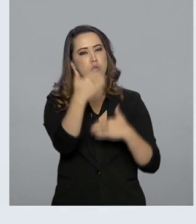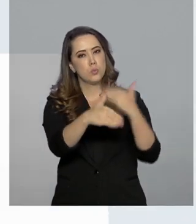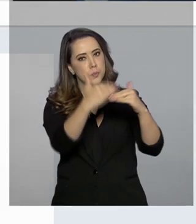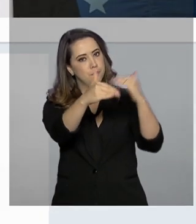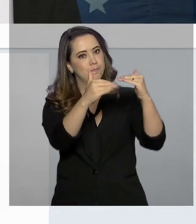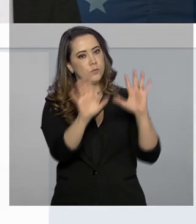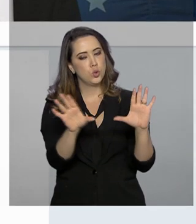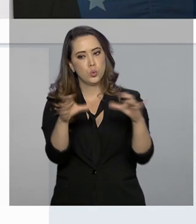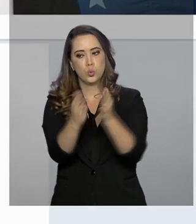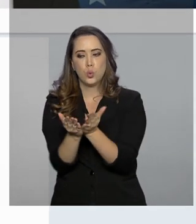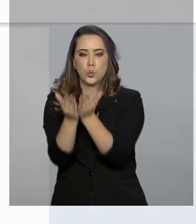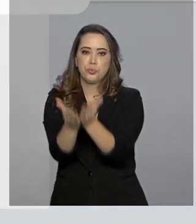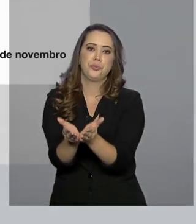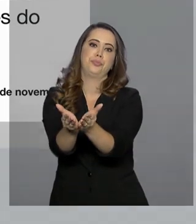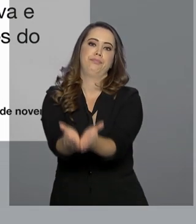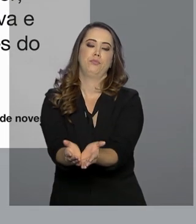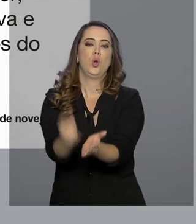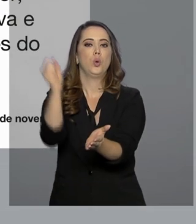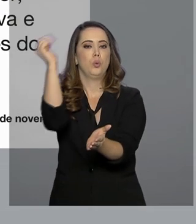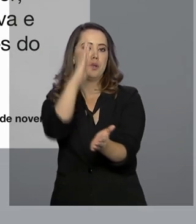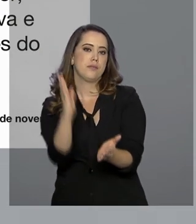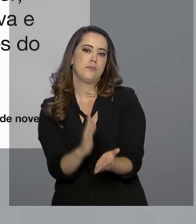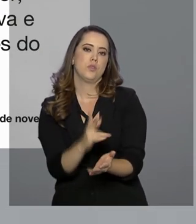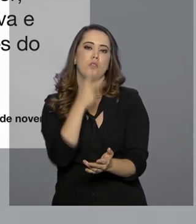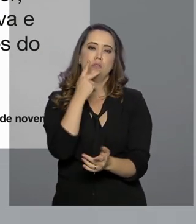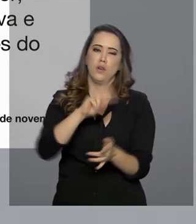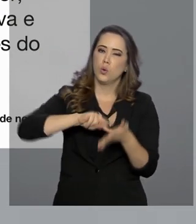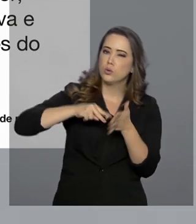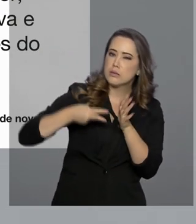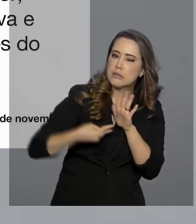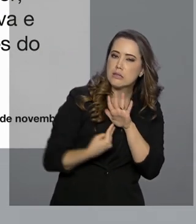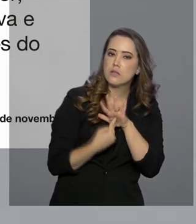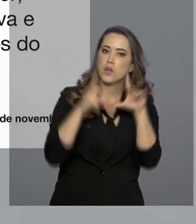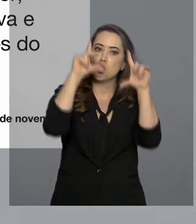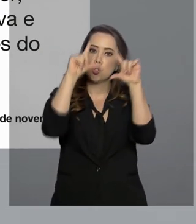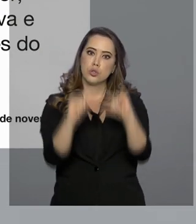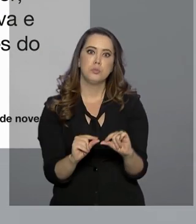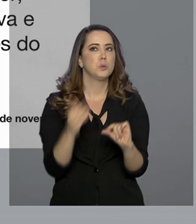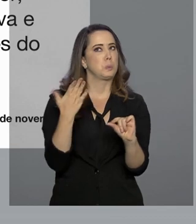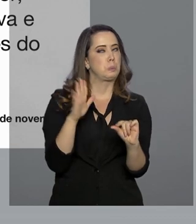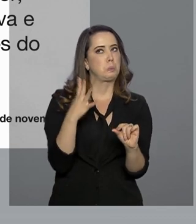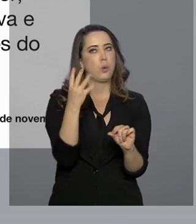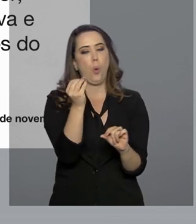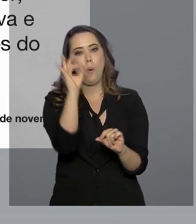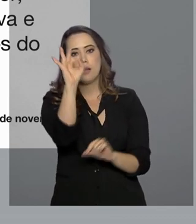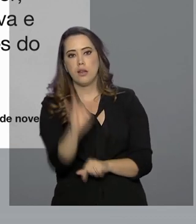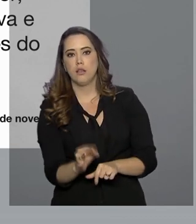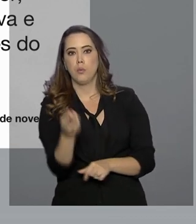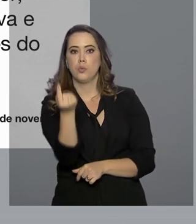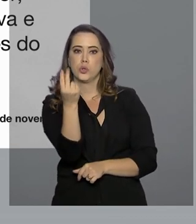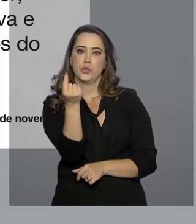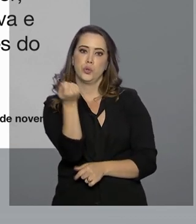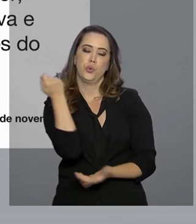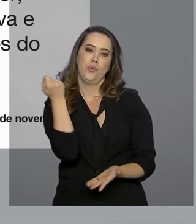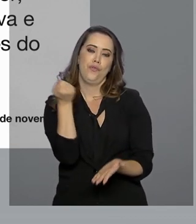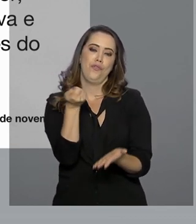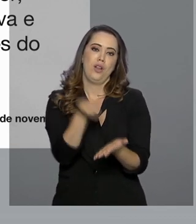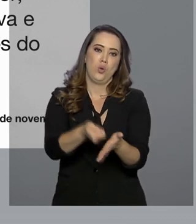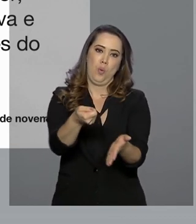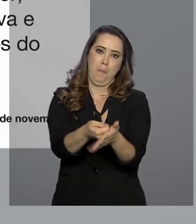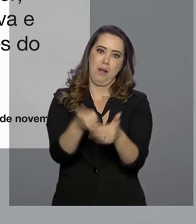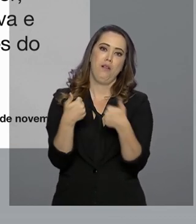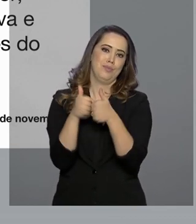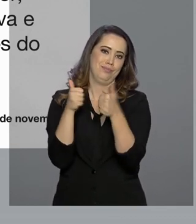O presidente destacou ainda que a mudança significa uma redução de, no mínimo, 40% no custo dessas